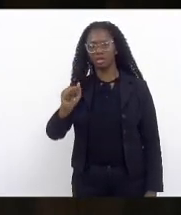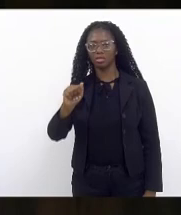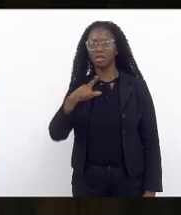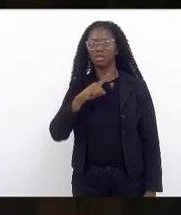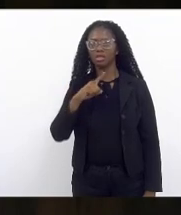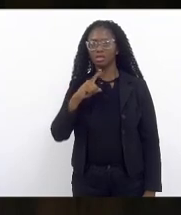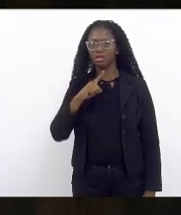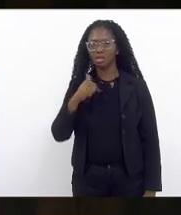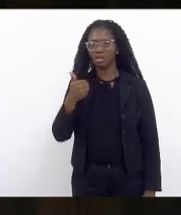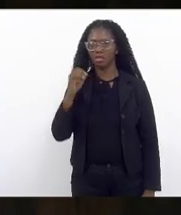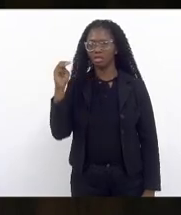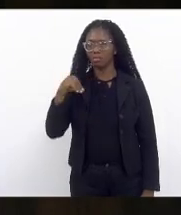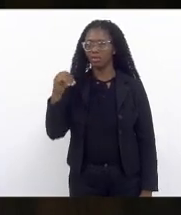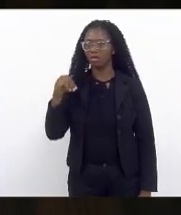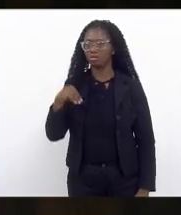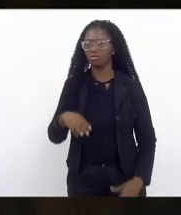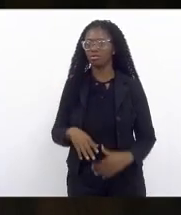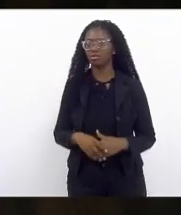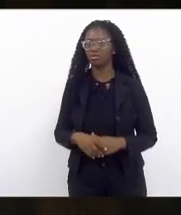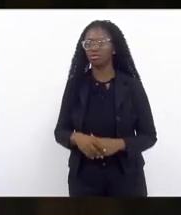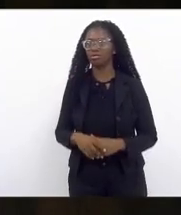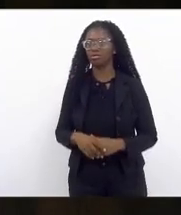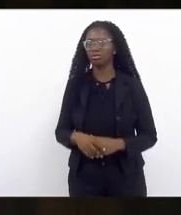deputado Eleomar